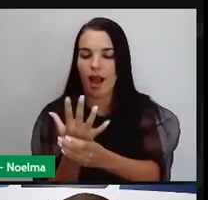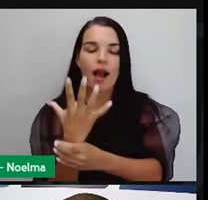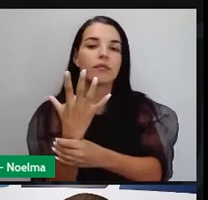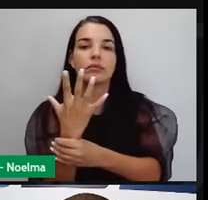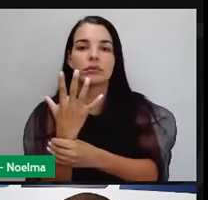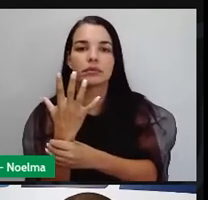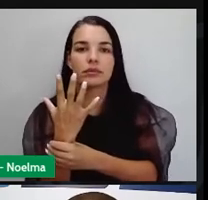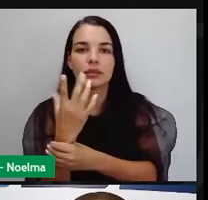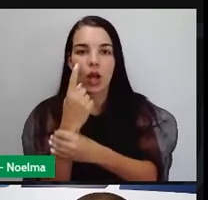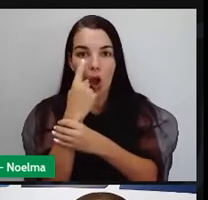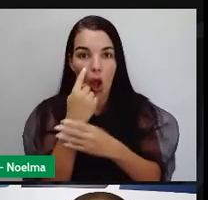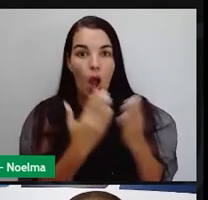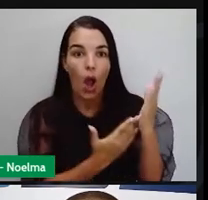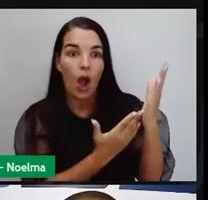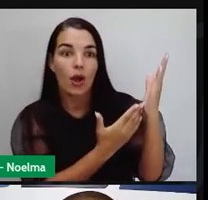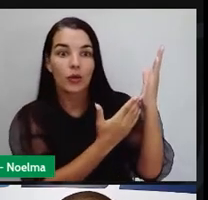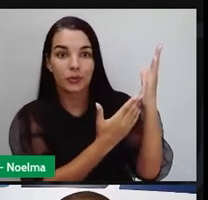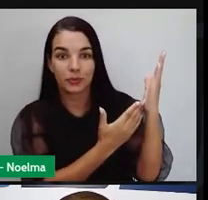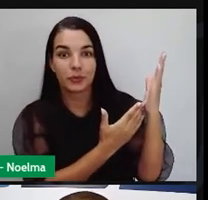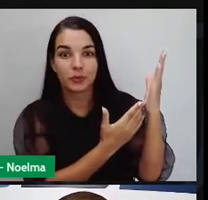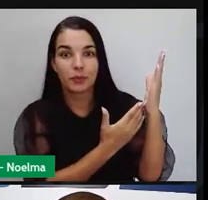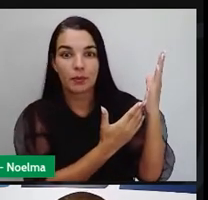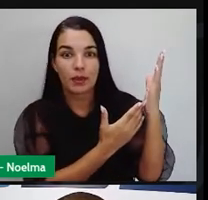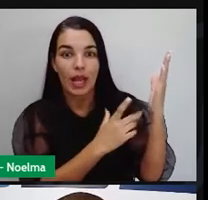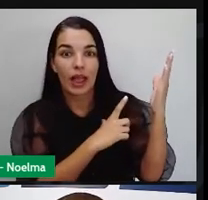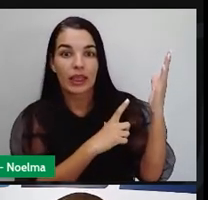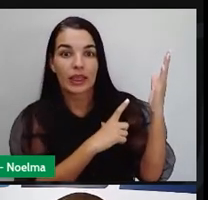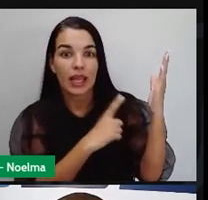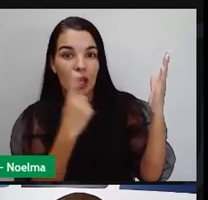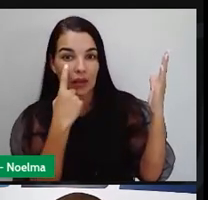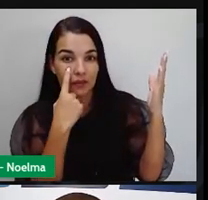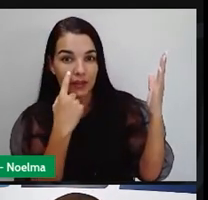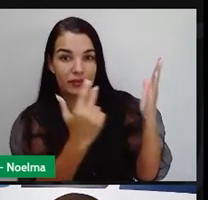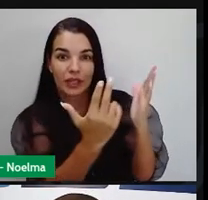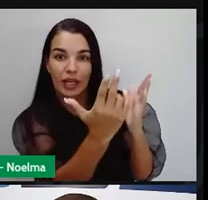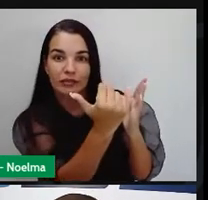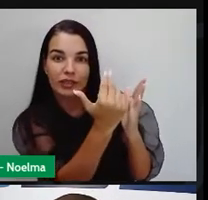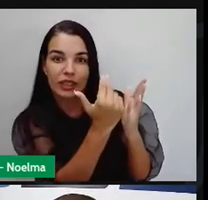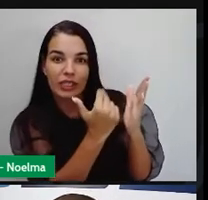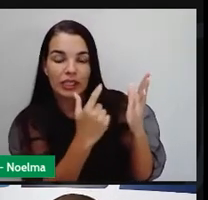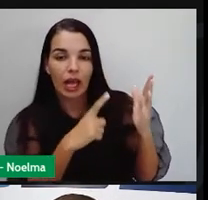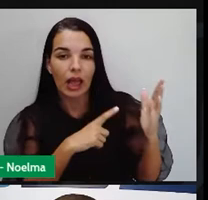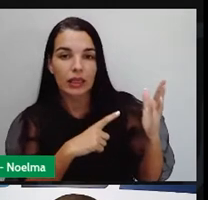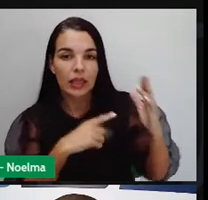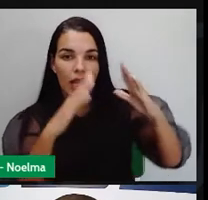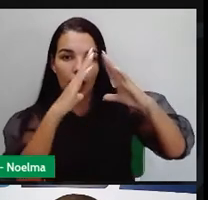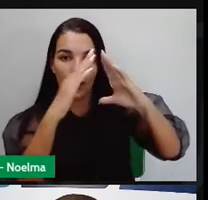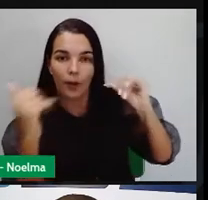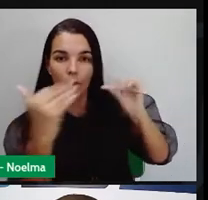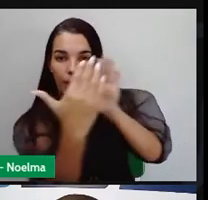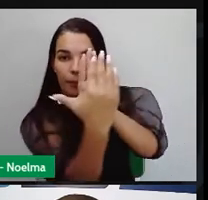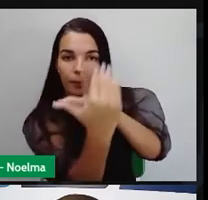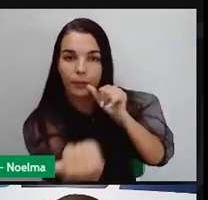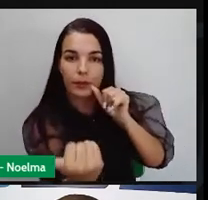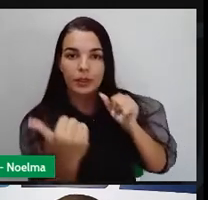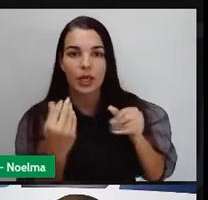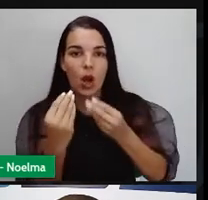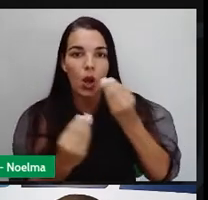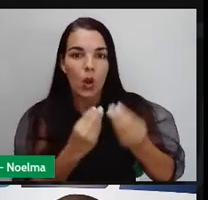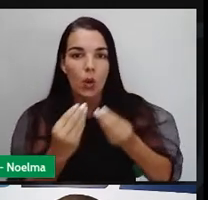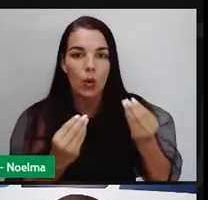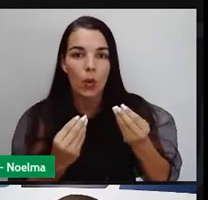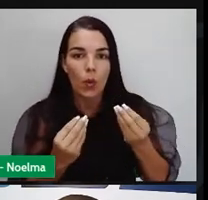Essa imagem aqui é a mesma imagem da outra, só que aqui mais animada, né? Vocês percebem como as pirâmides, como